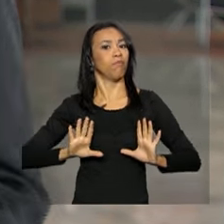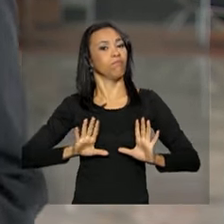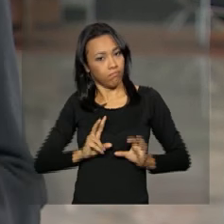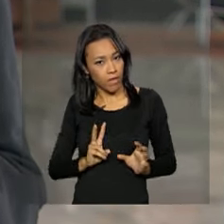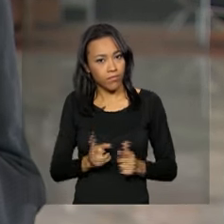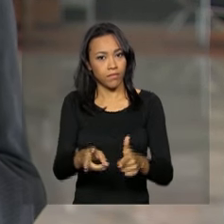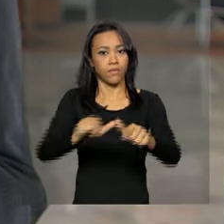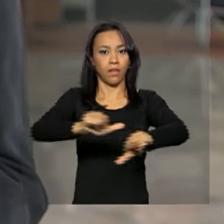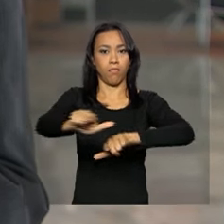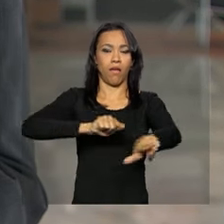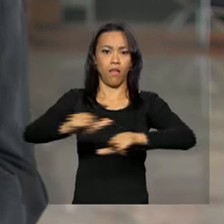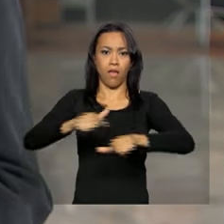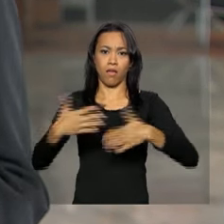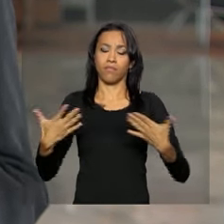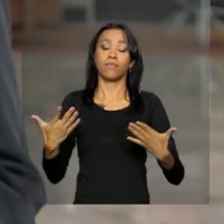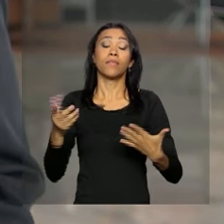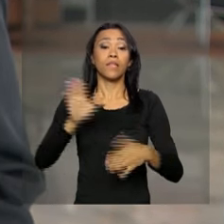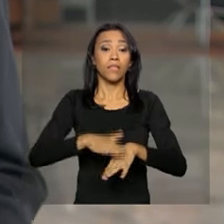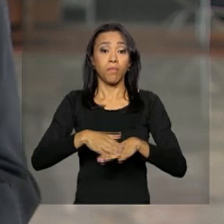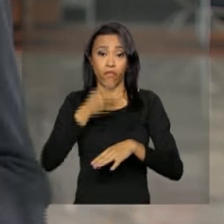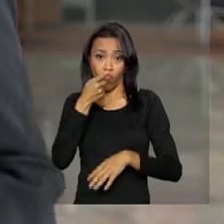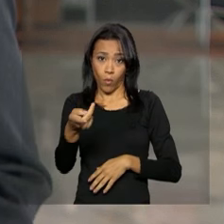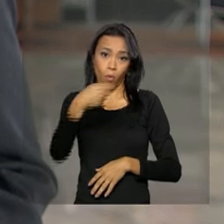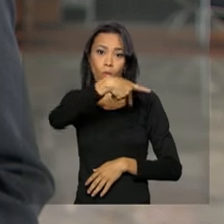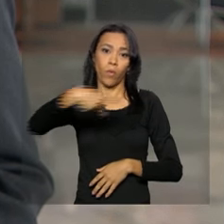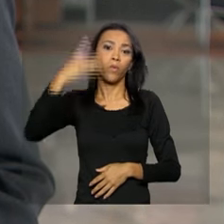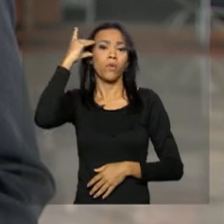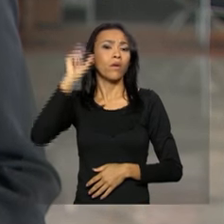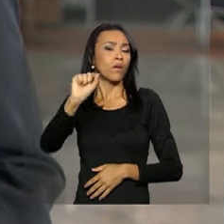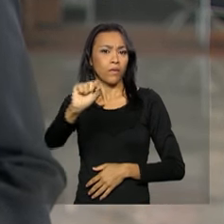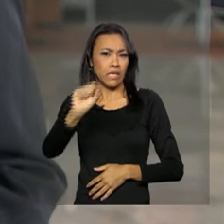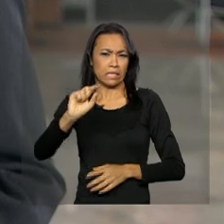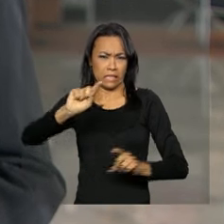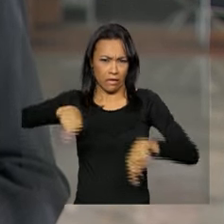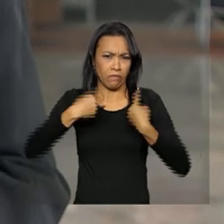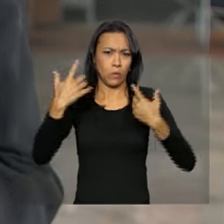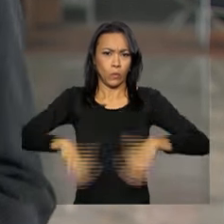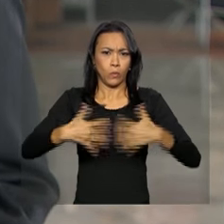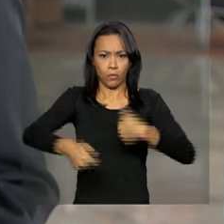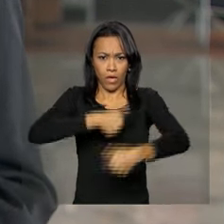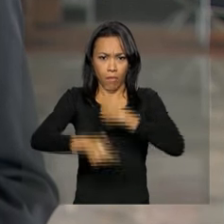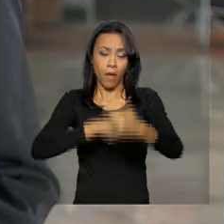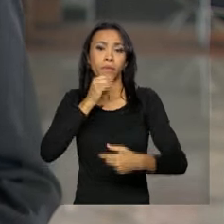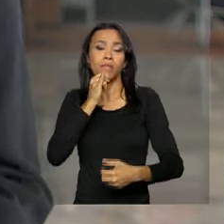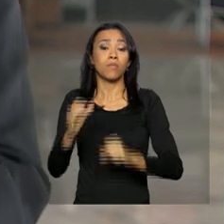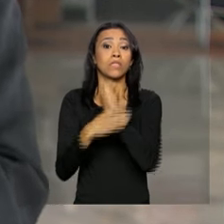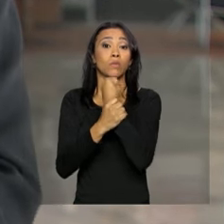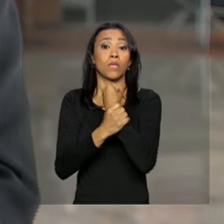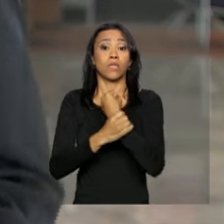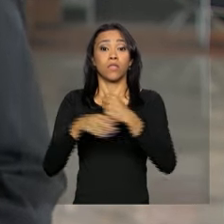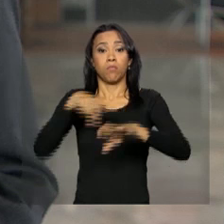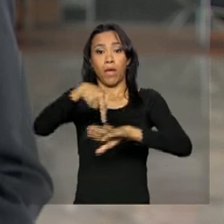firmeza à frente do cargo. Ela destacou também alguns desafios da pasta, como a questão da segurança nas fronteiras,